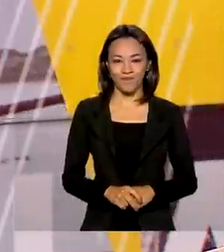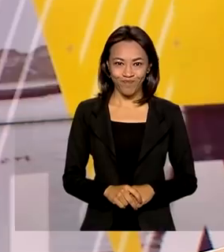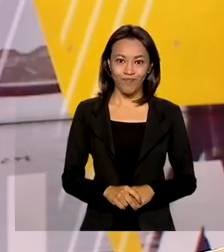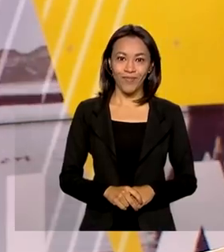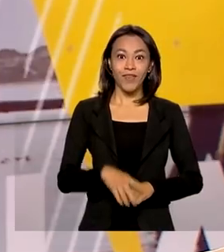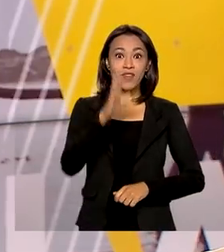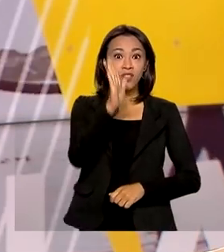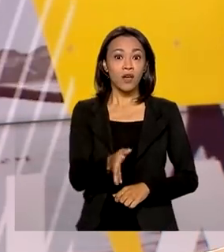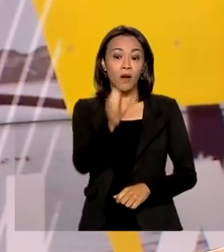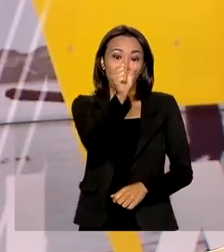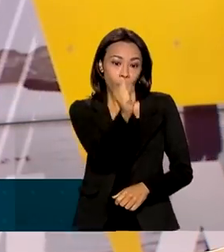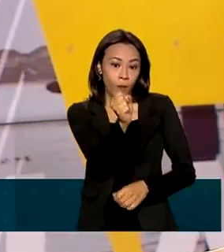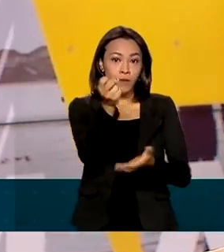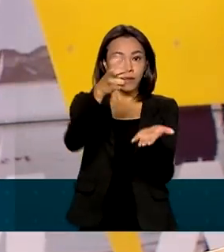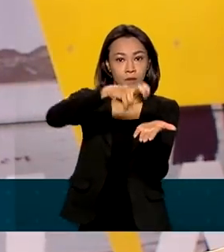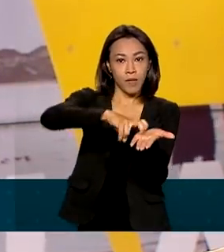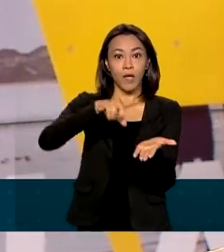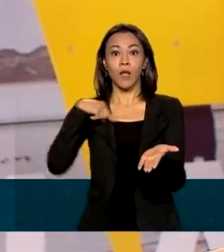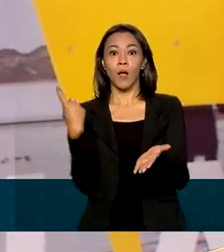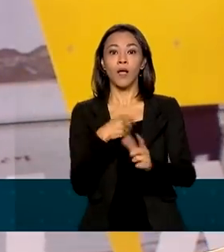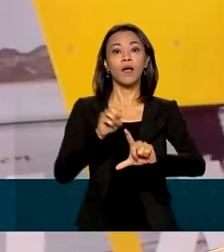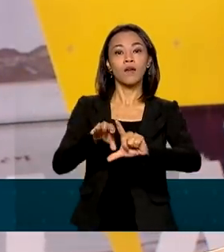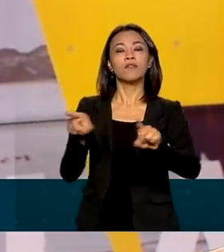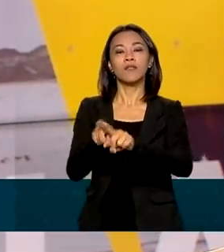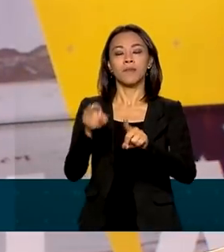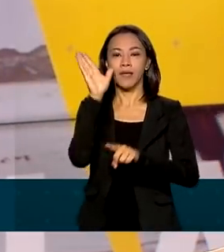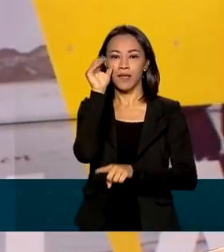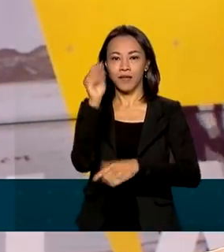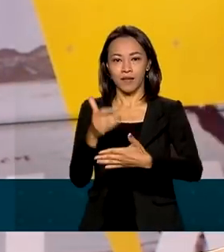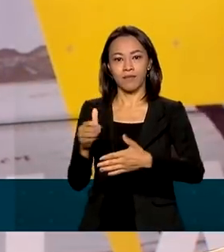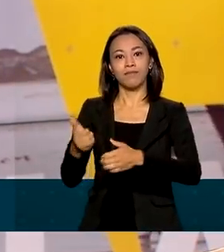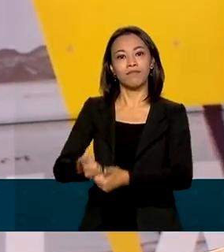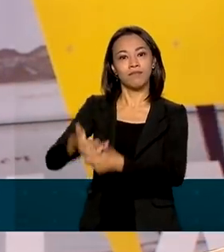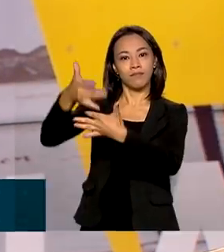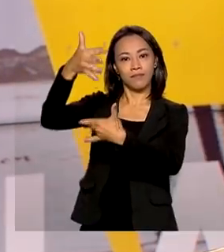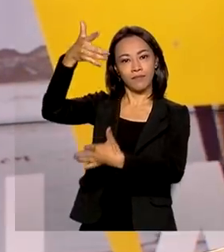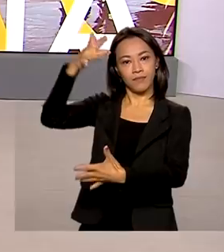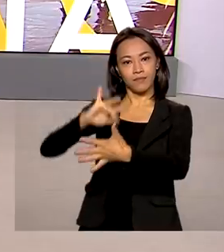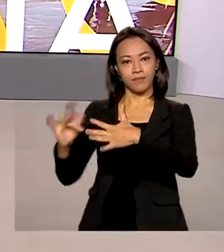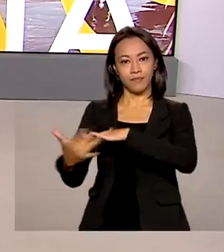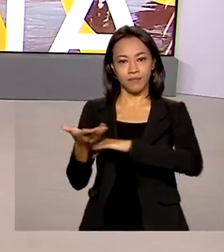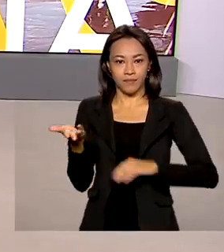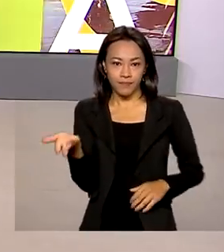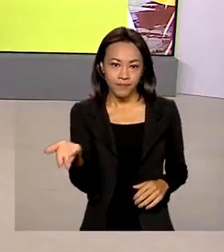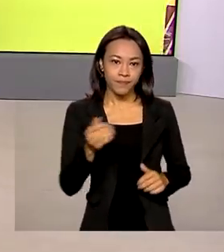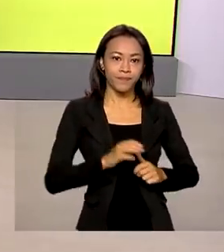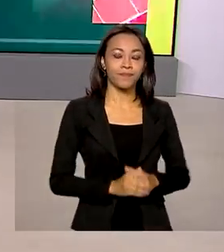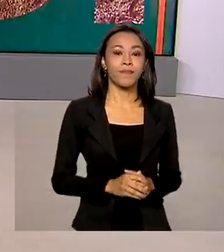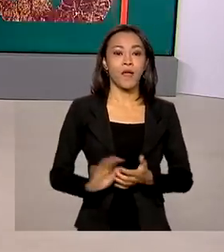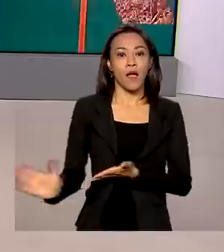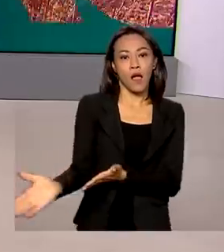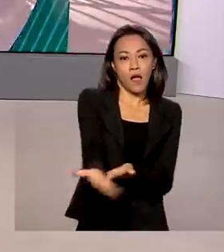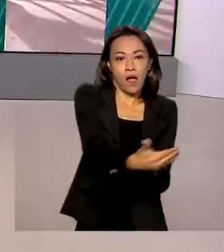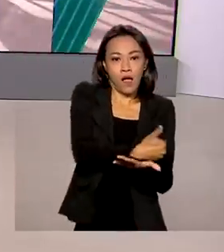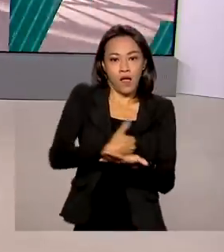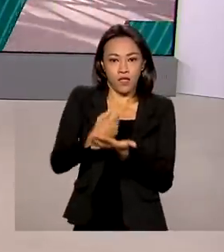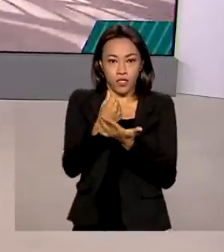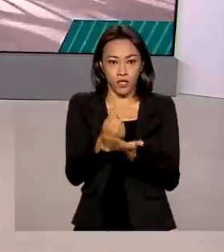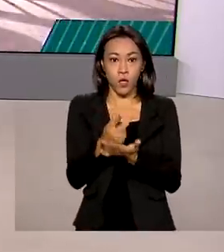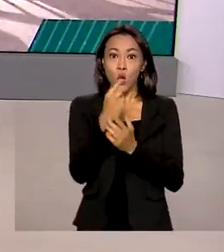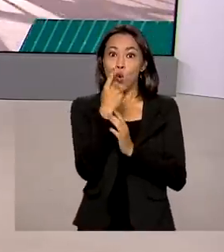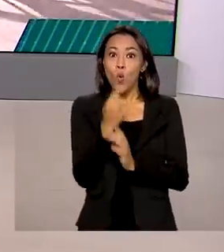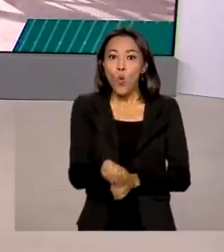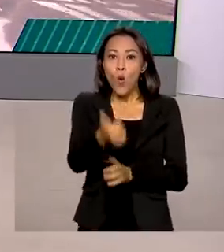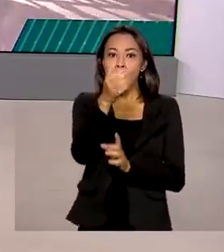Oito horas da manhã, estamos ao vivo também pelas redes sociais. A arrecadação federal atingiu quase 1